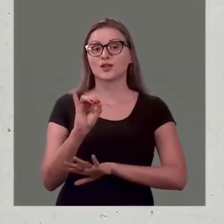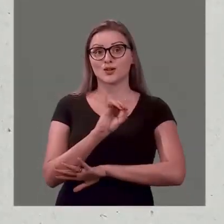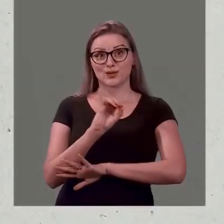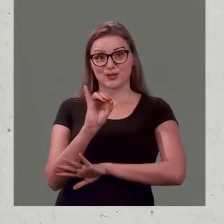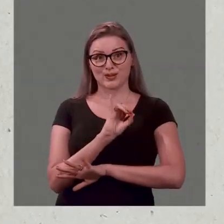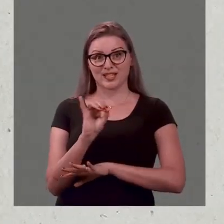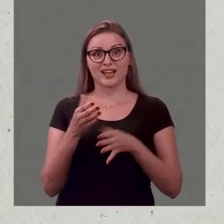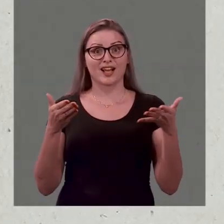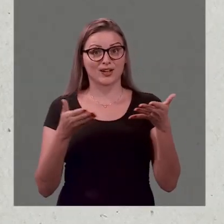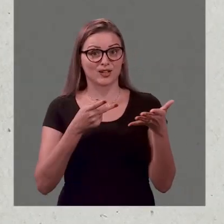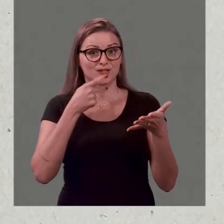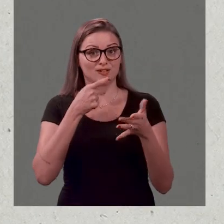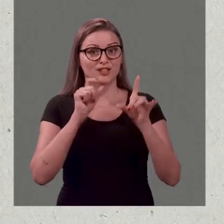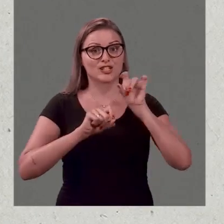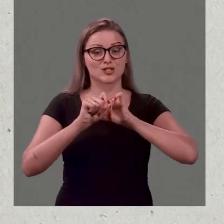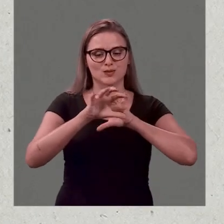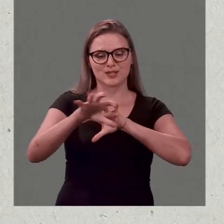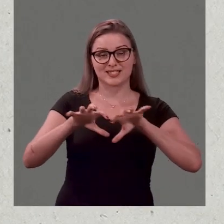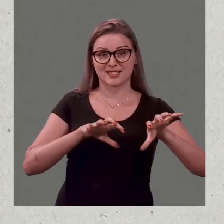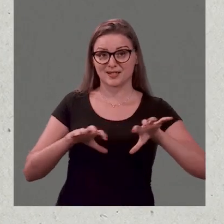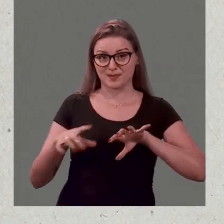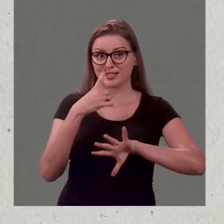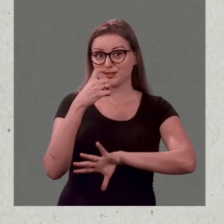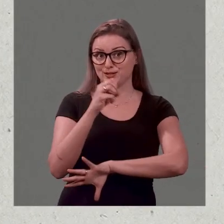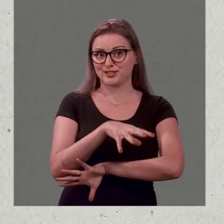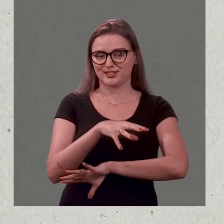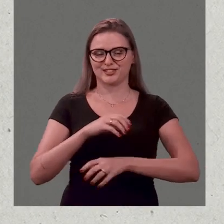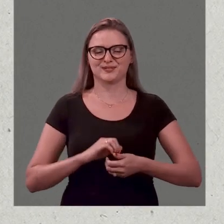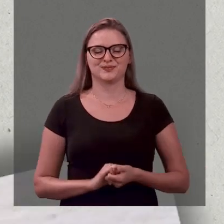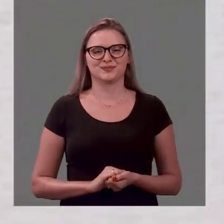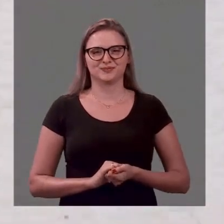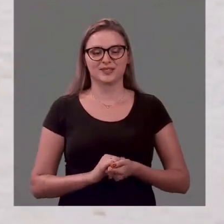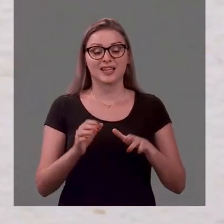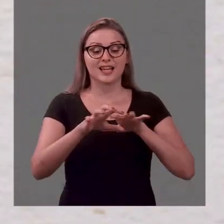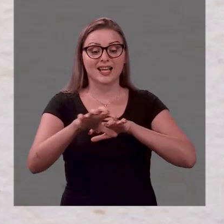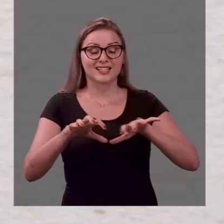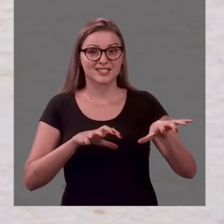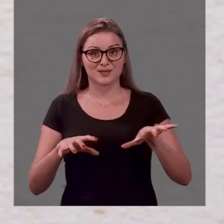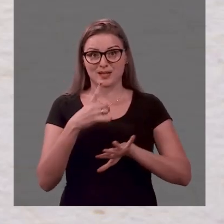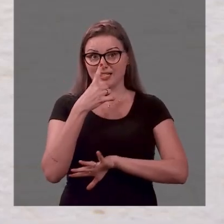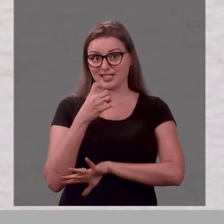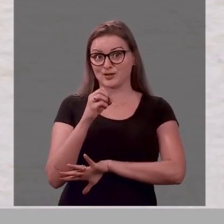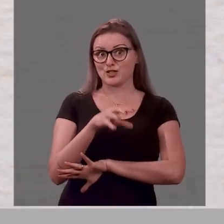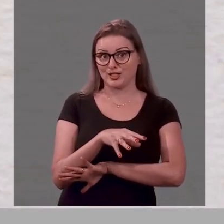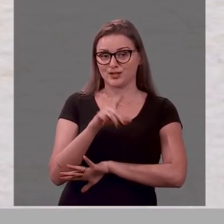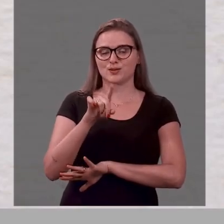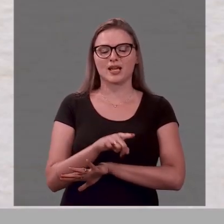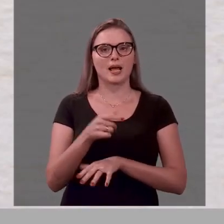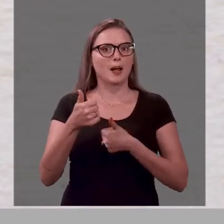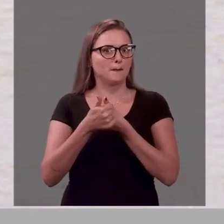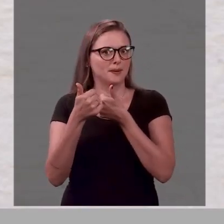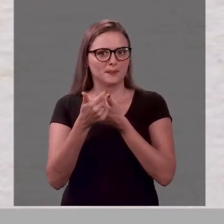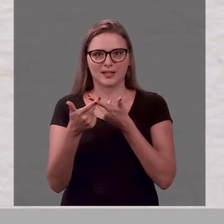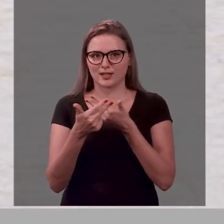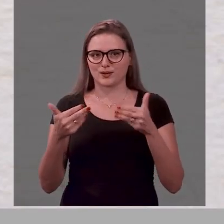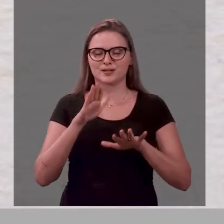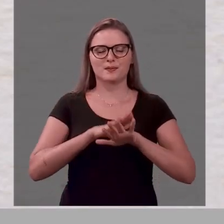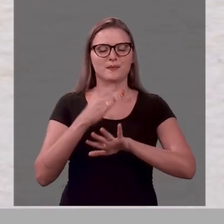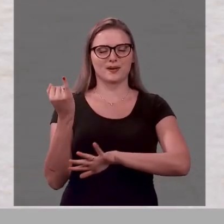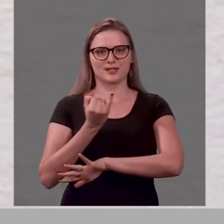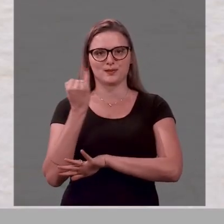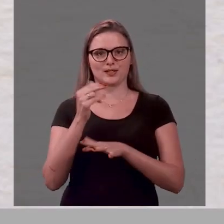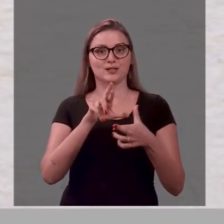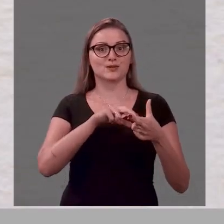Olá! Vamos falar sobre coleta seletiva? A separação de resíduos é o primeiro passo para